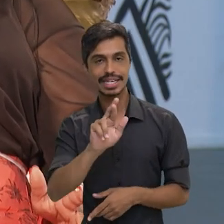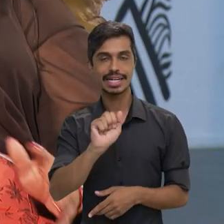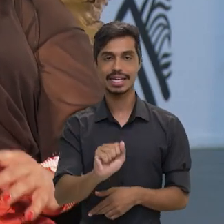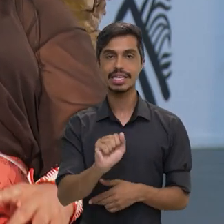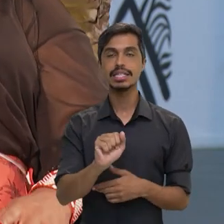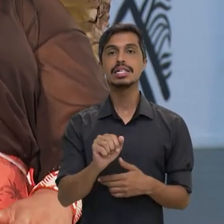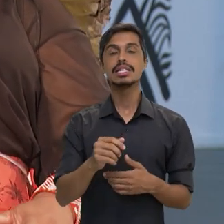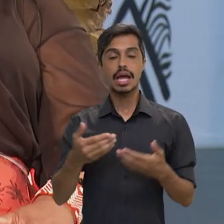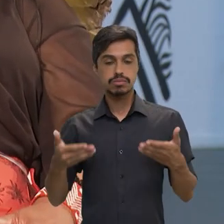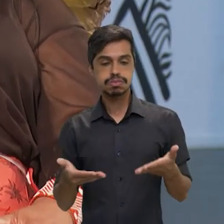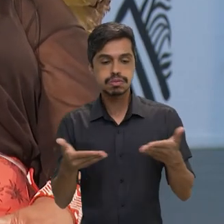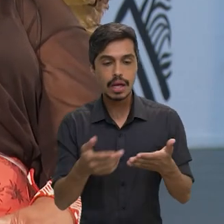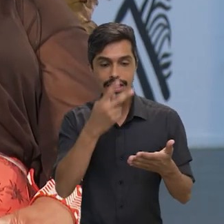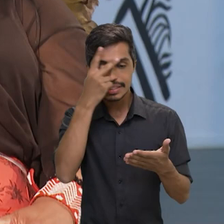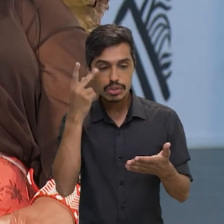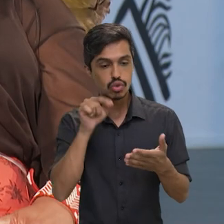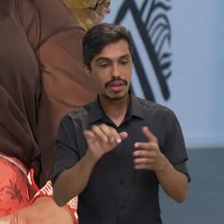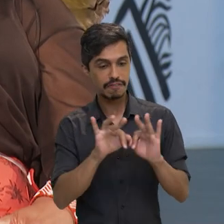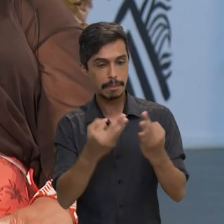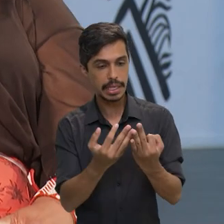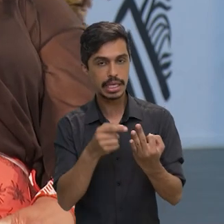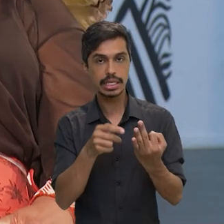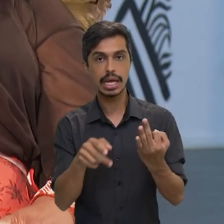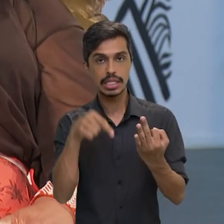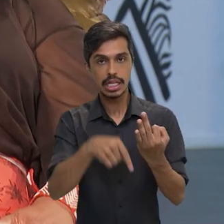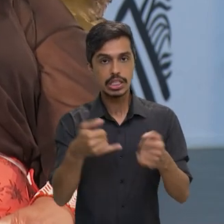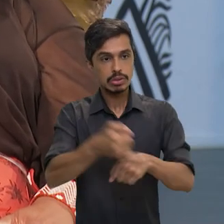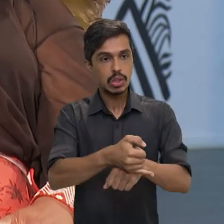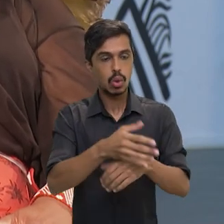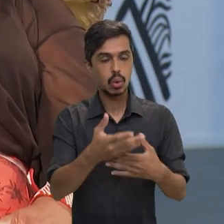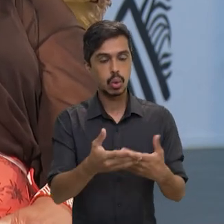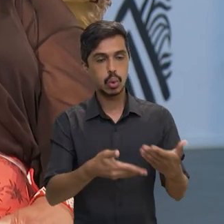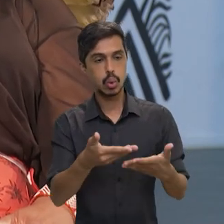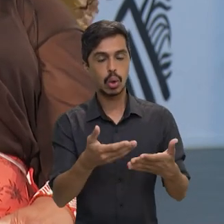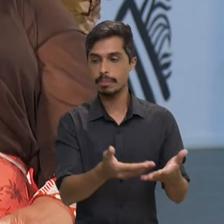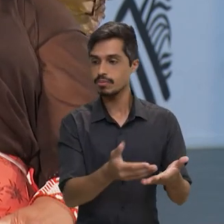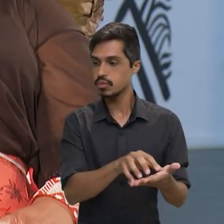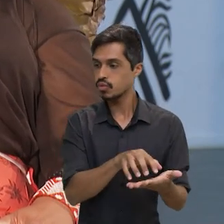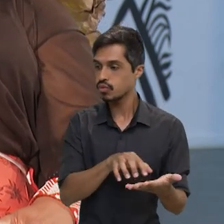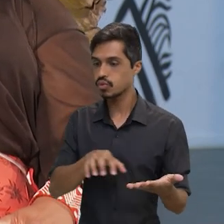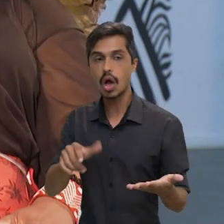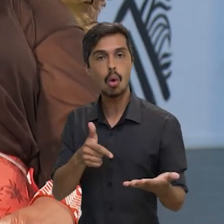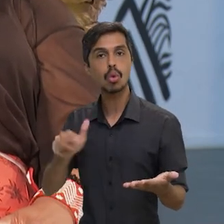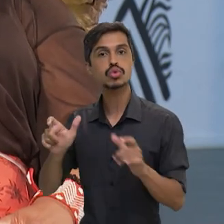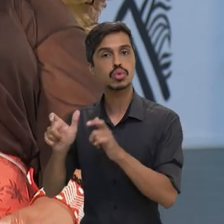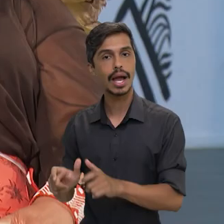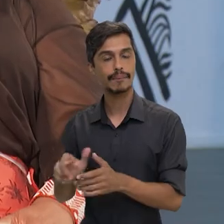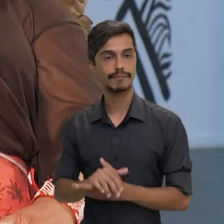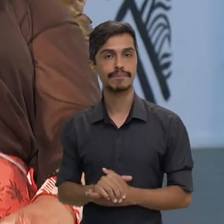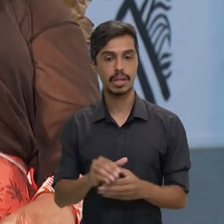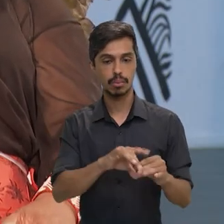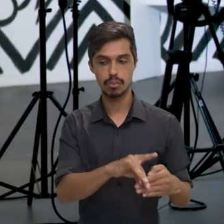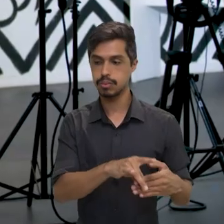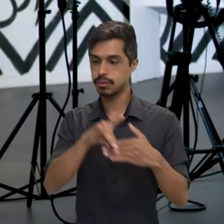para reassentar aquelas famílias, né? Ou assentar aquelas famílias que estão ali de boa fé, né?